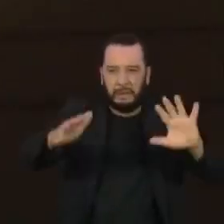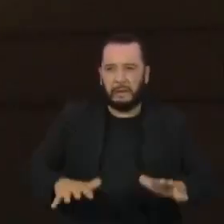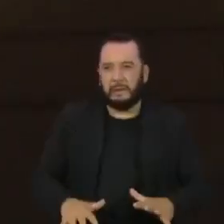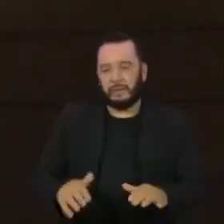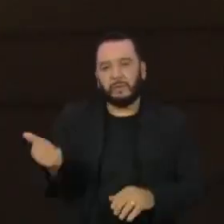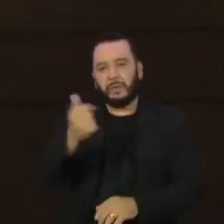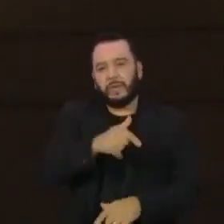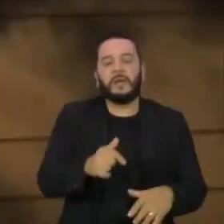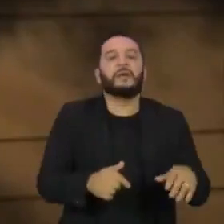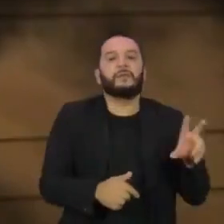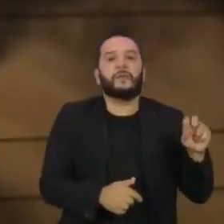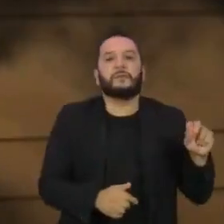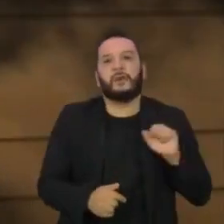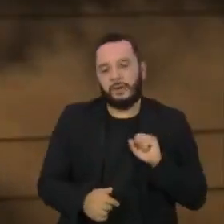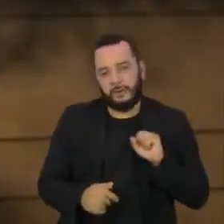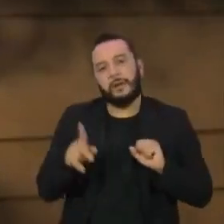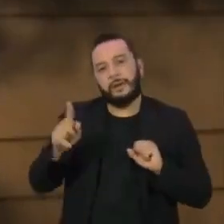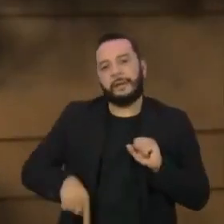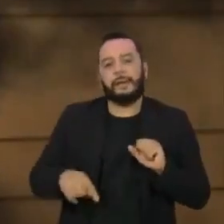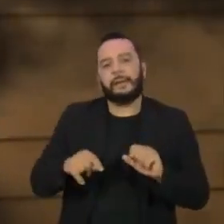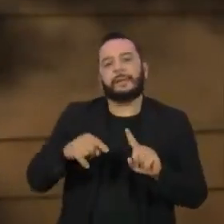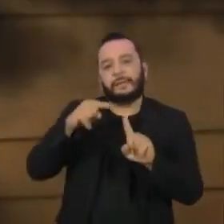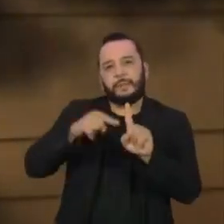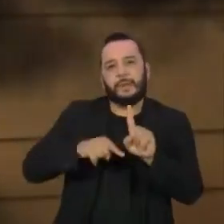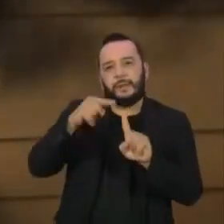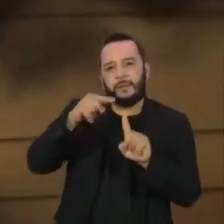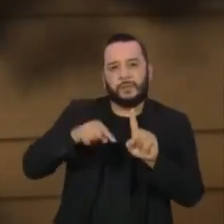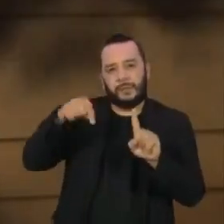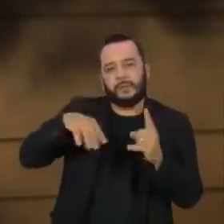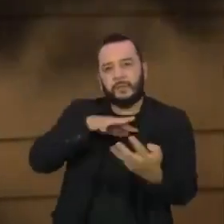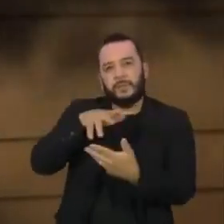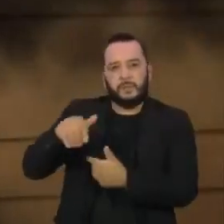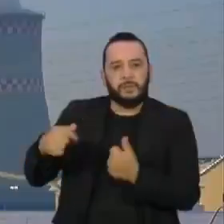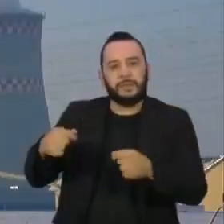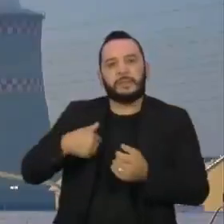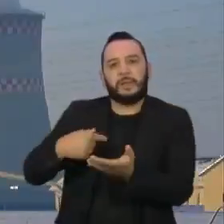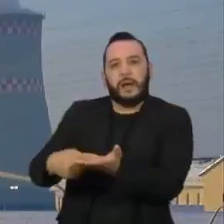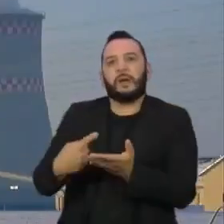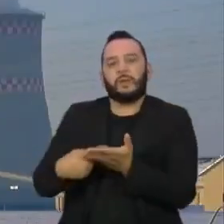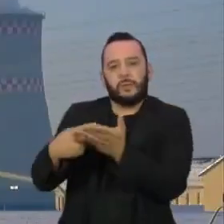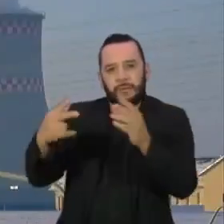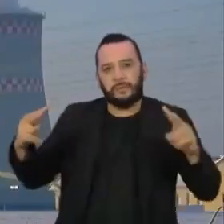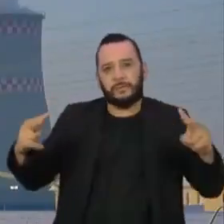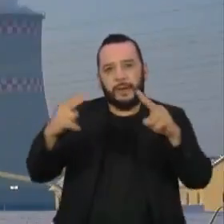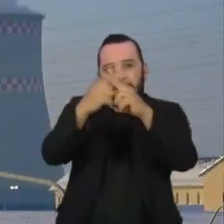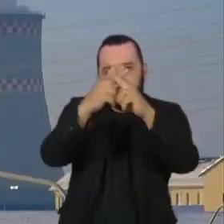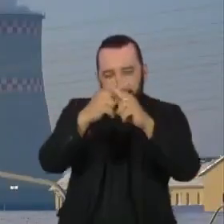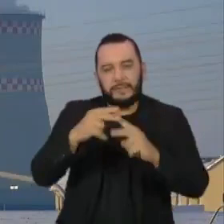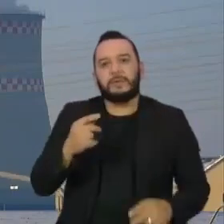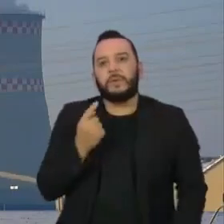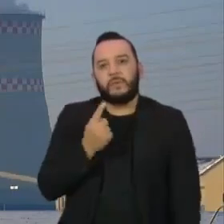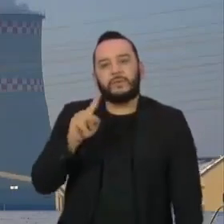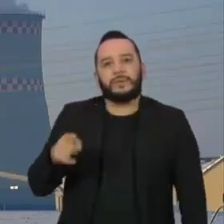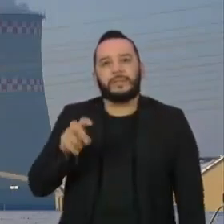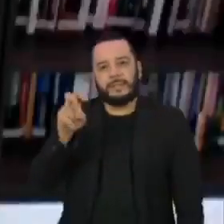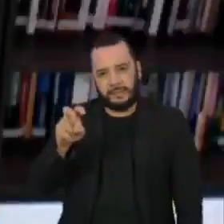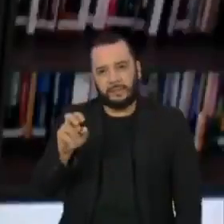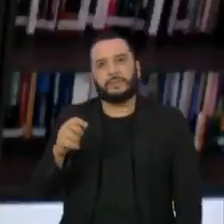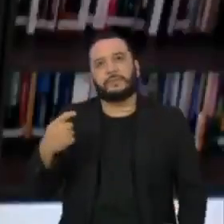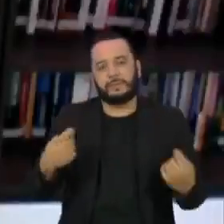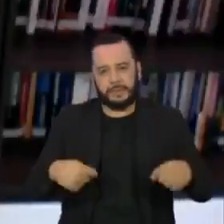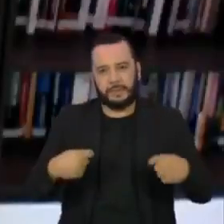com a temperatura na Terra, que precisa atingir a meta do Acordo de Paris de 1,5 graus Celsius.